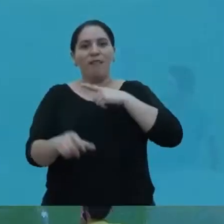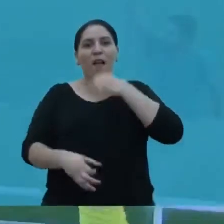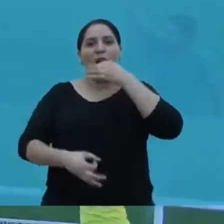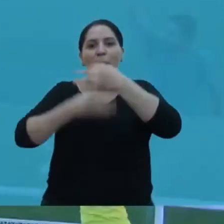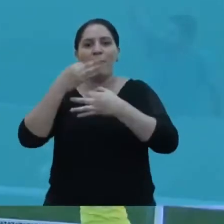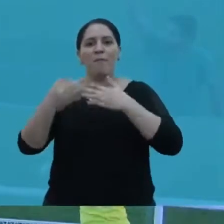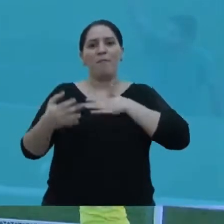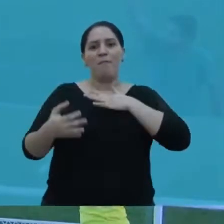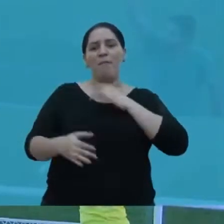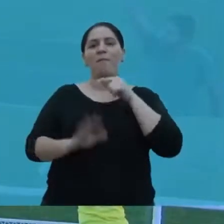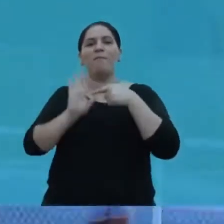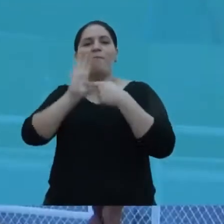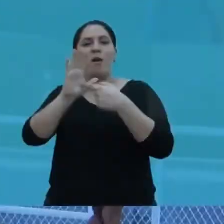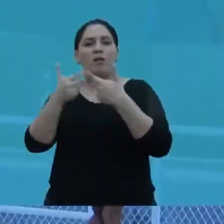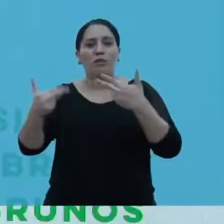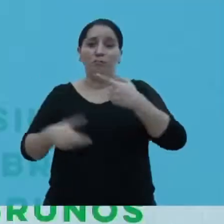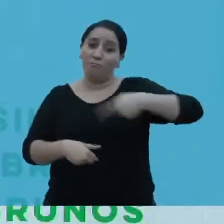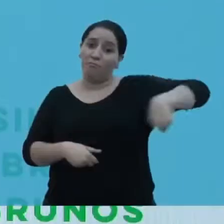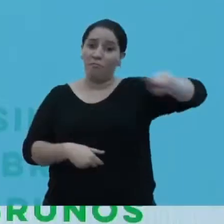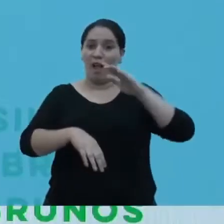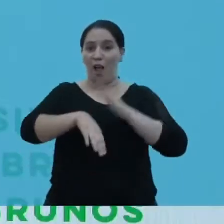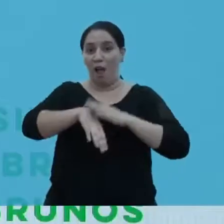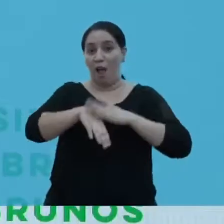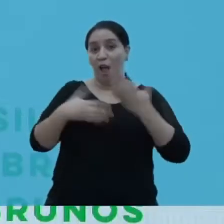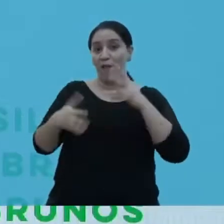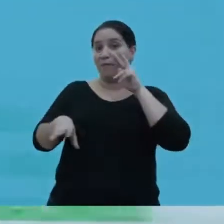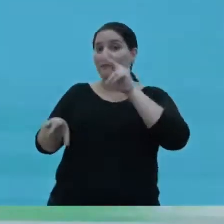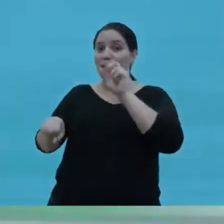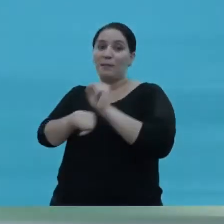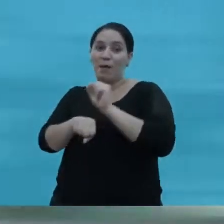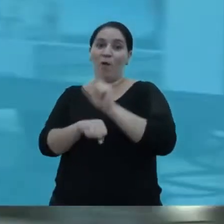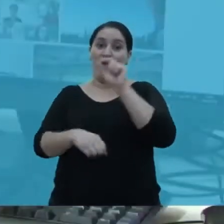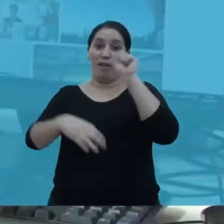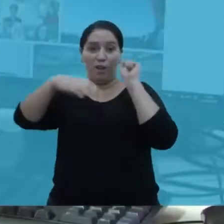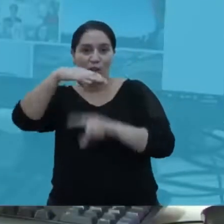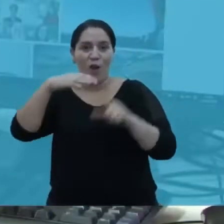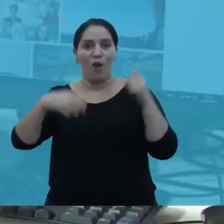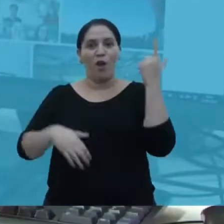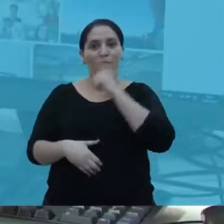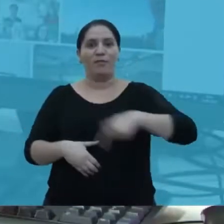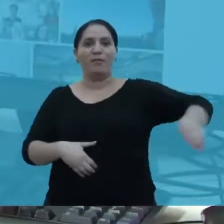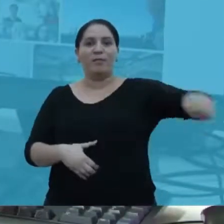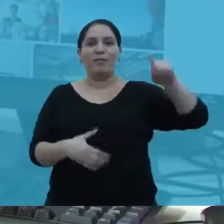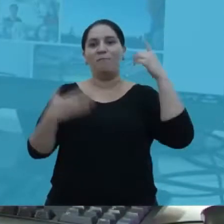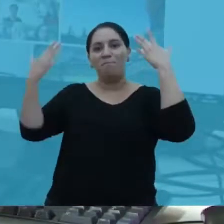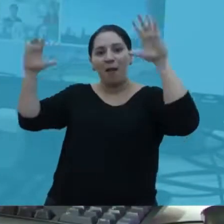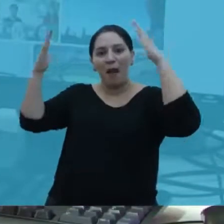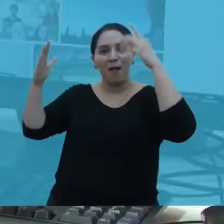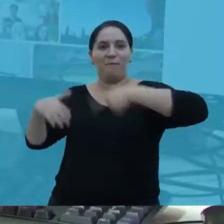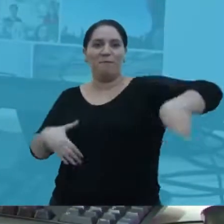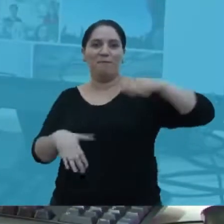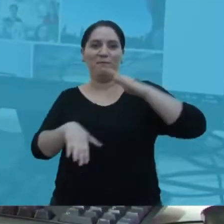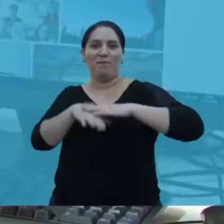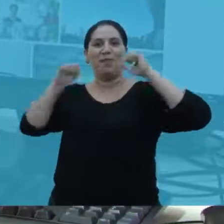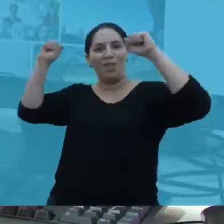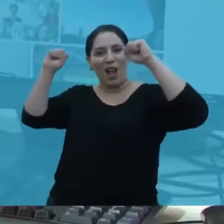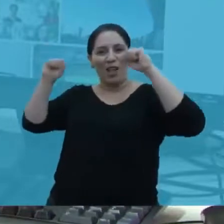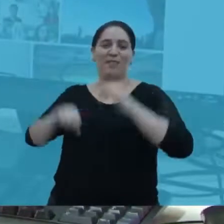Que venham os gols, as palmas e os gritos da torcida. O resultado final, ele não só é visualmente,